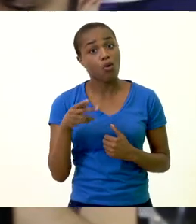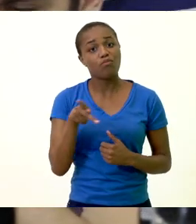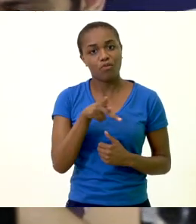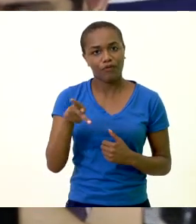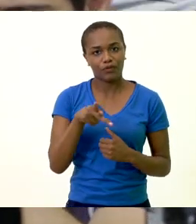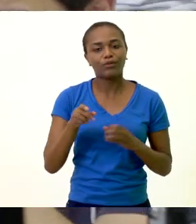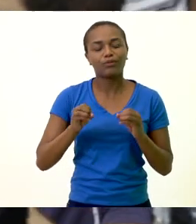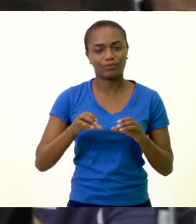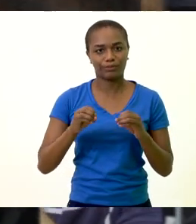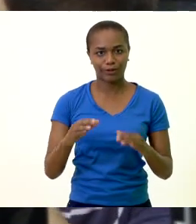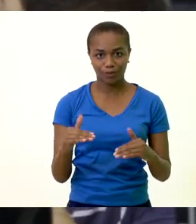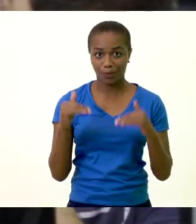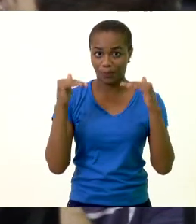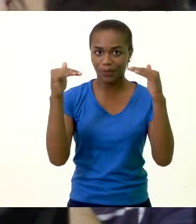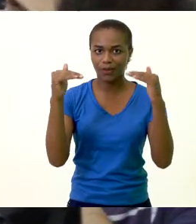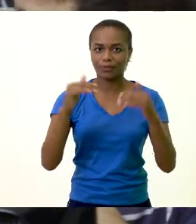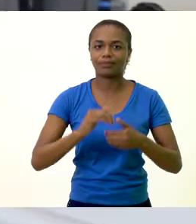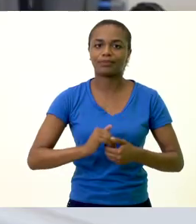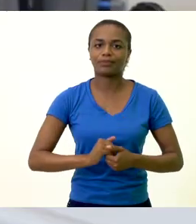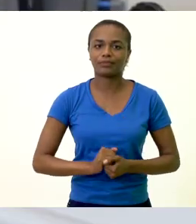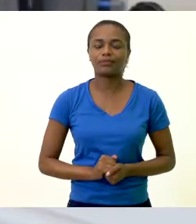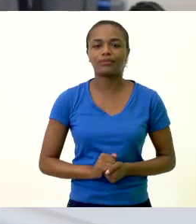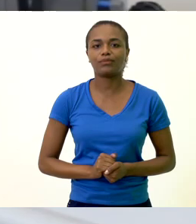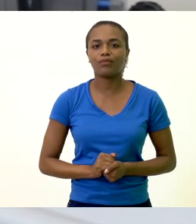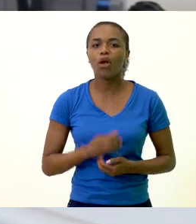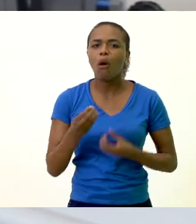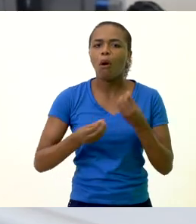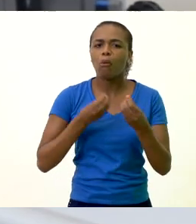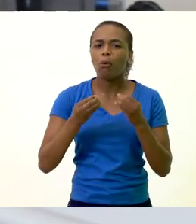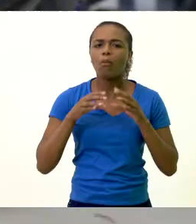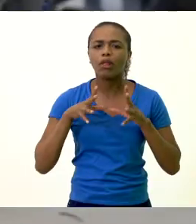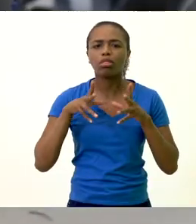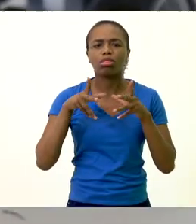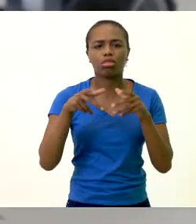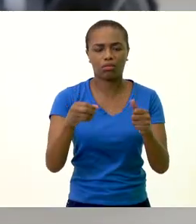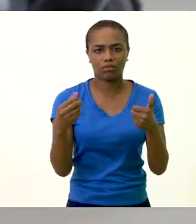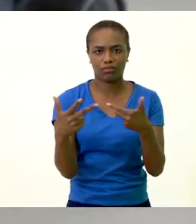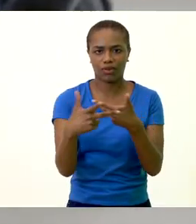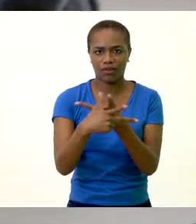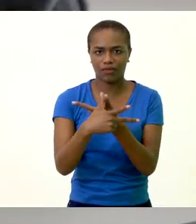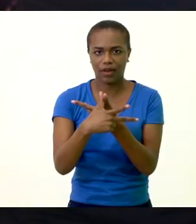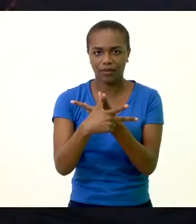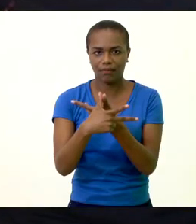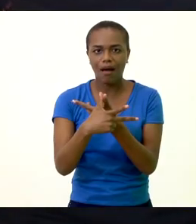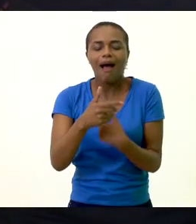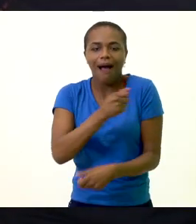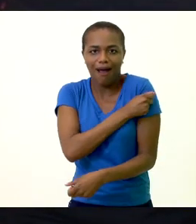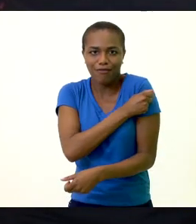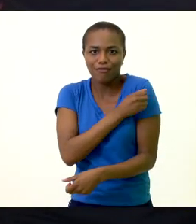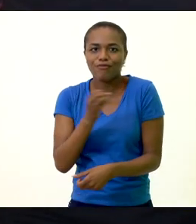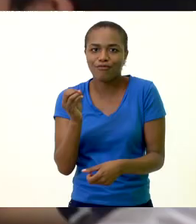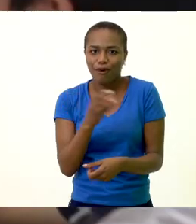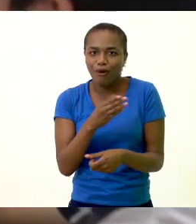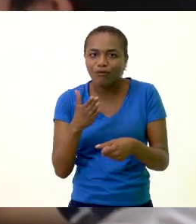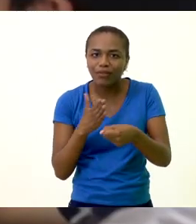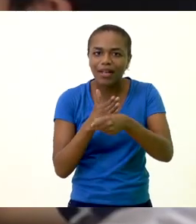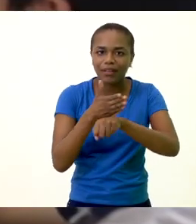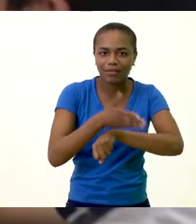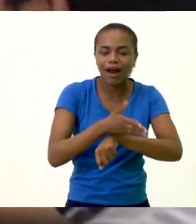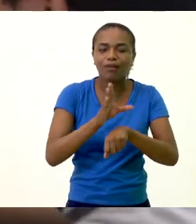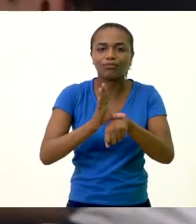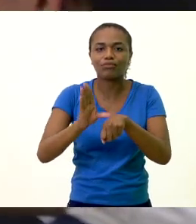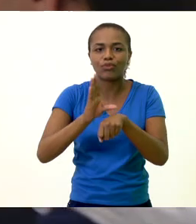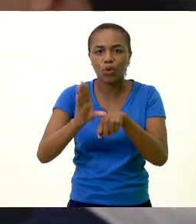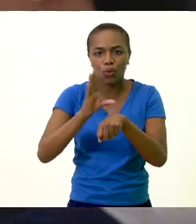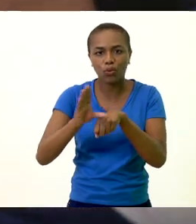tornar professores do ensino superior. Como em toda a UFV, a seleção de novos estudantes para o curso